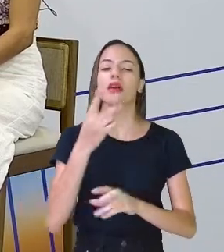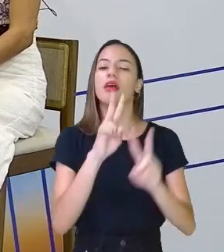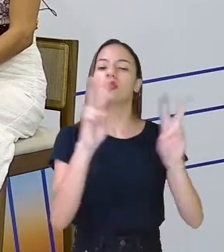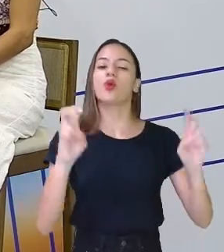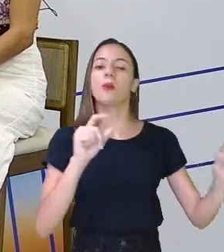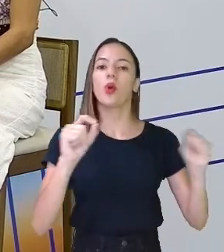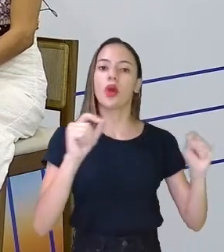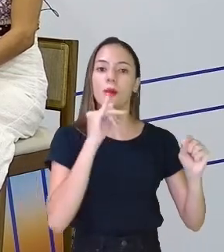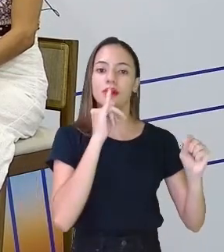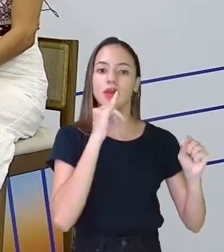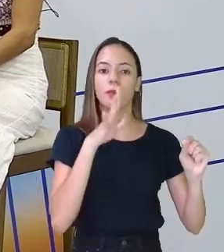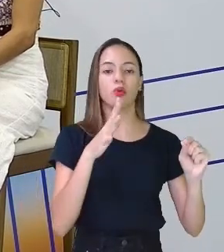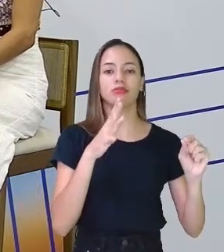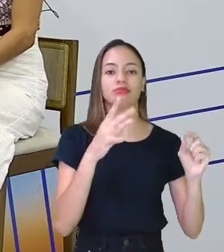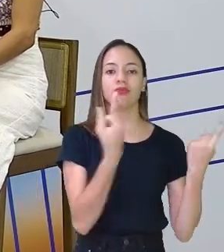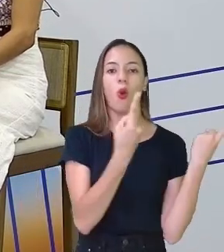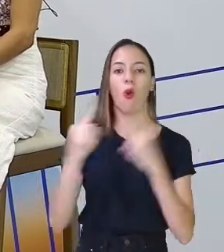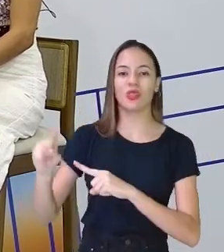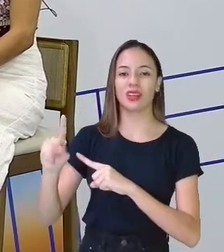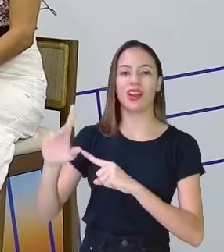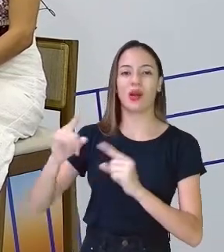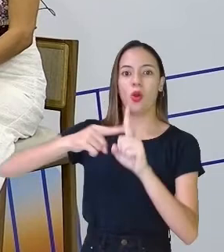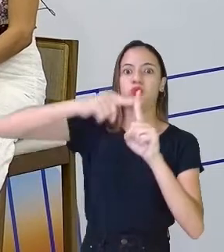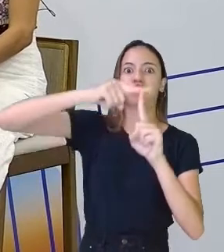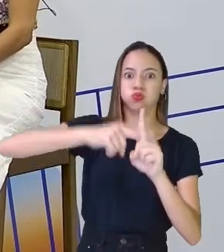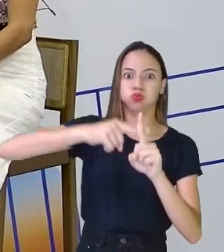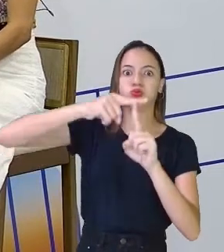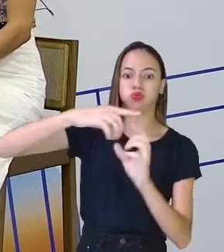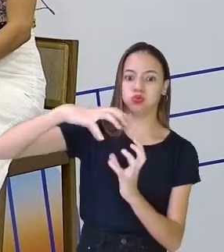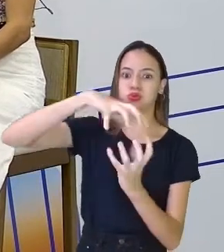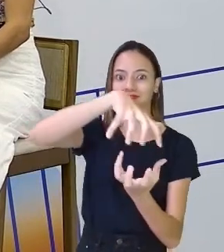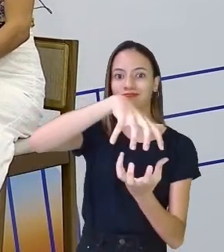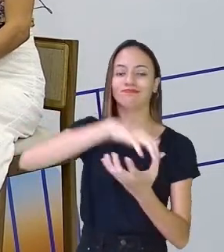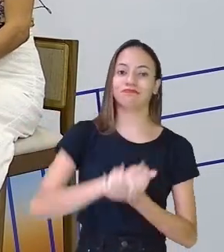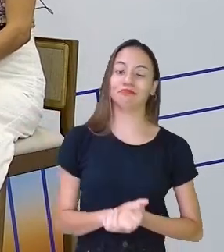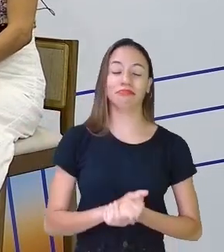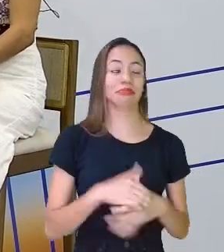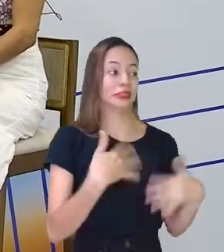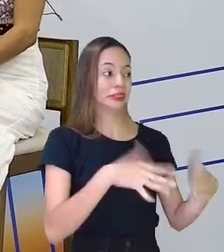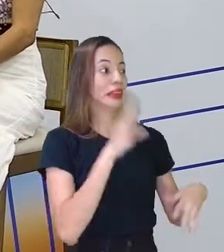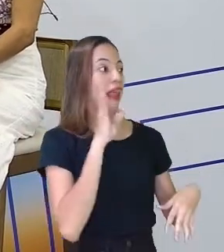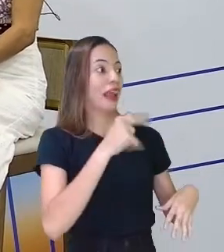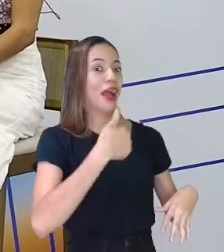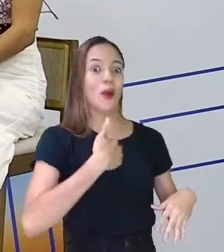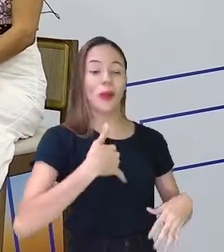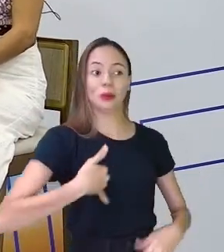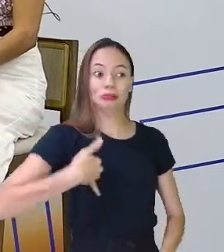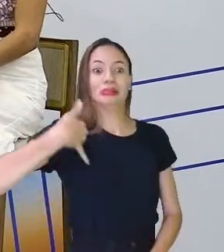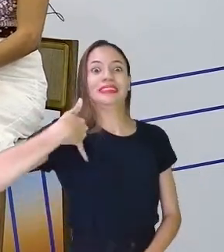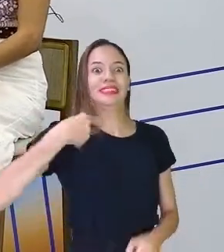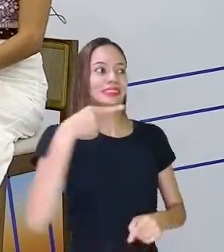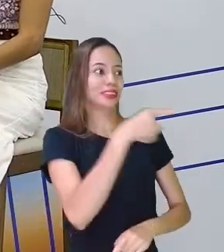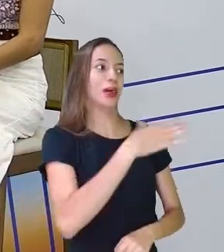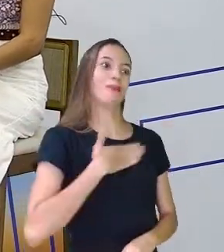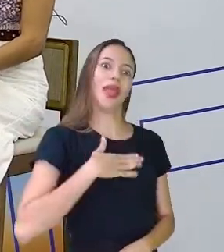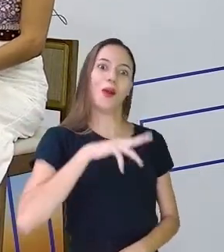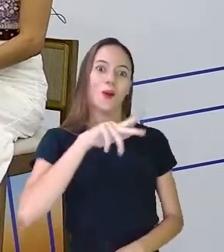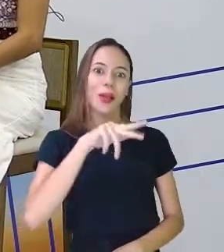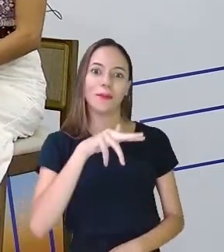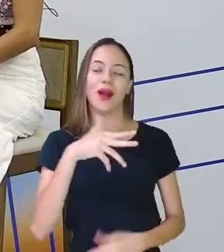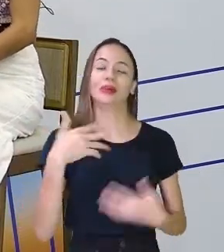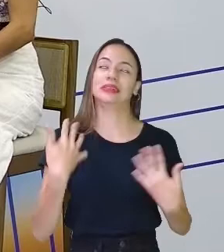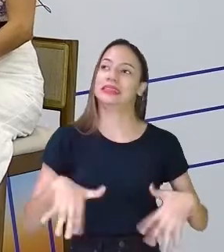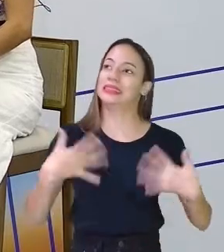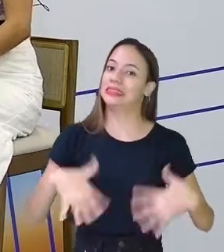combate às mudanças climáticas. Que legal. E a gente se sente de orgulho, né? É meu irmão assim. Obrigado. Olha só.